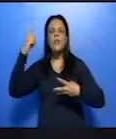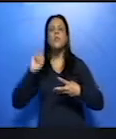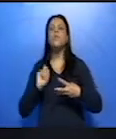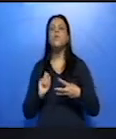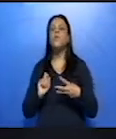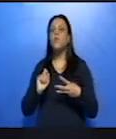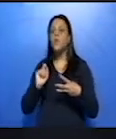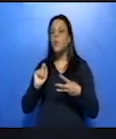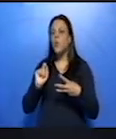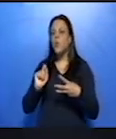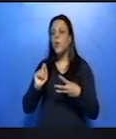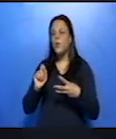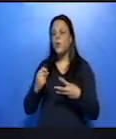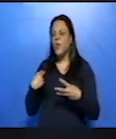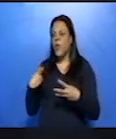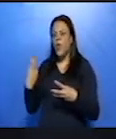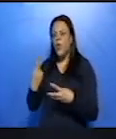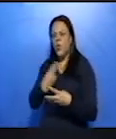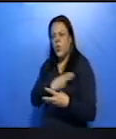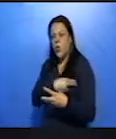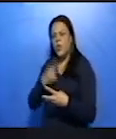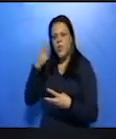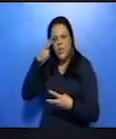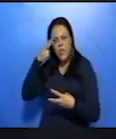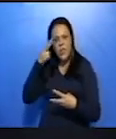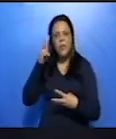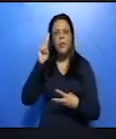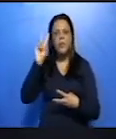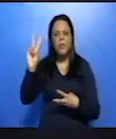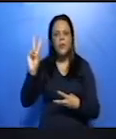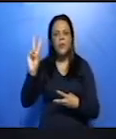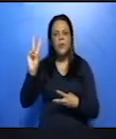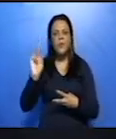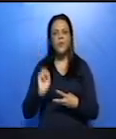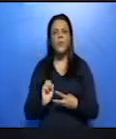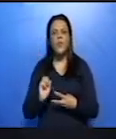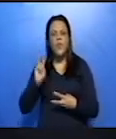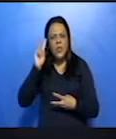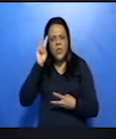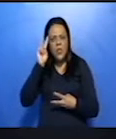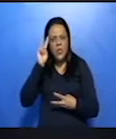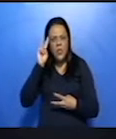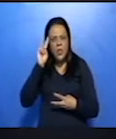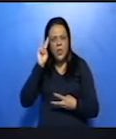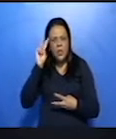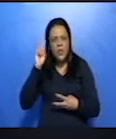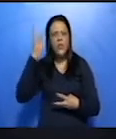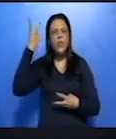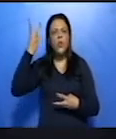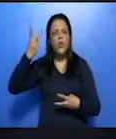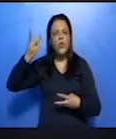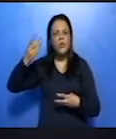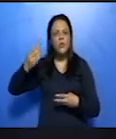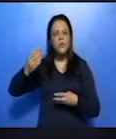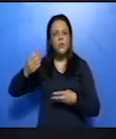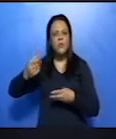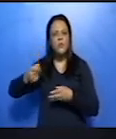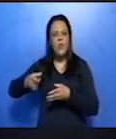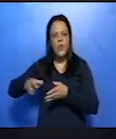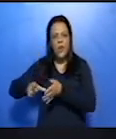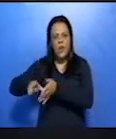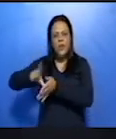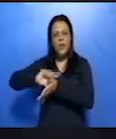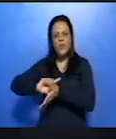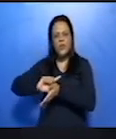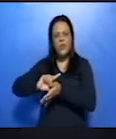que vai fazer com que nós nos lembramos da história anterior. Só para a gente fazer um